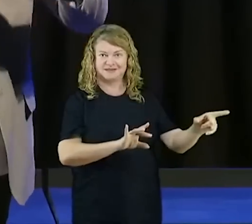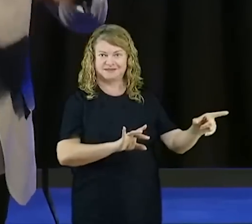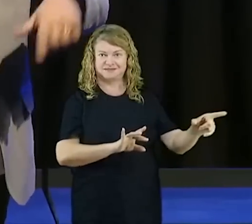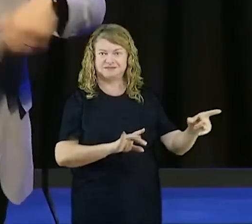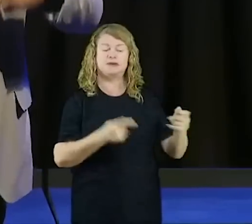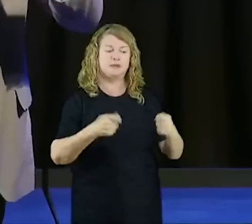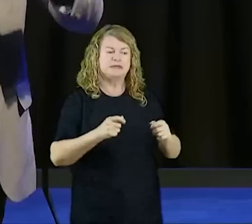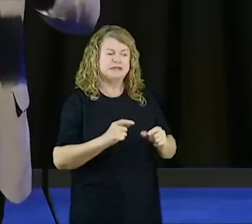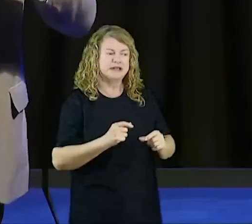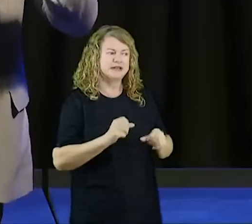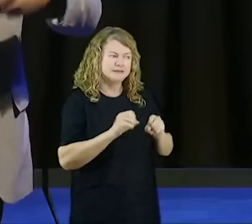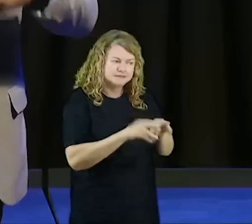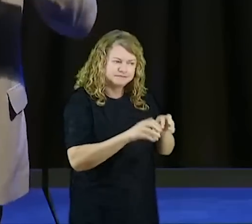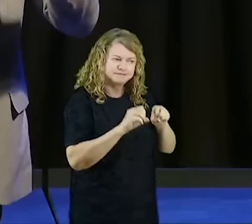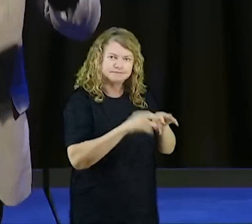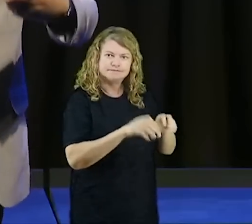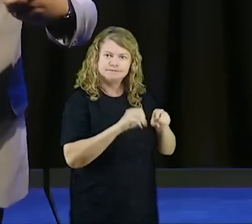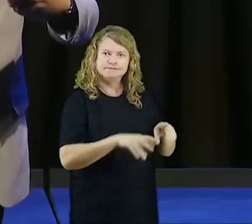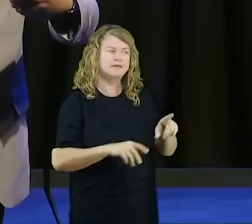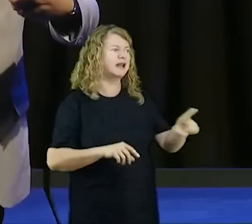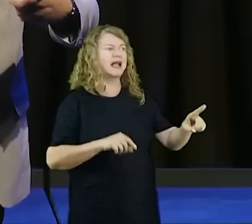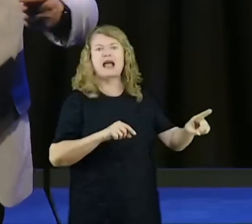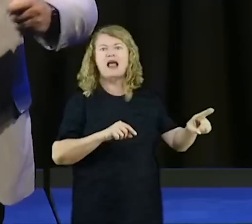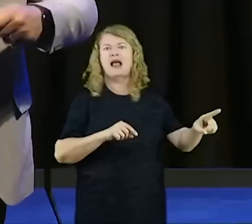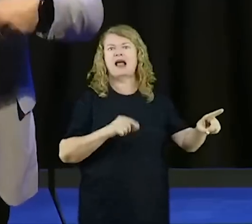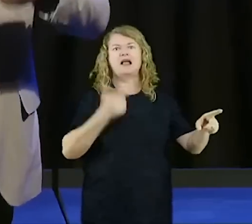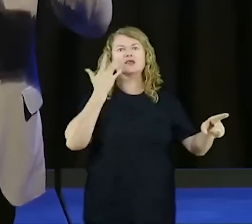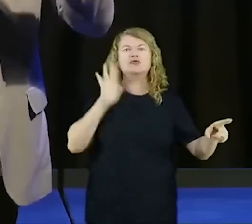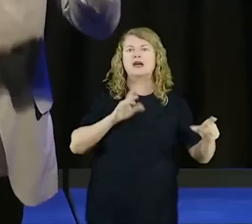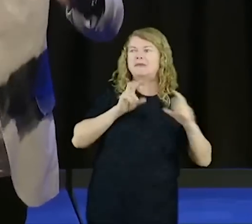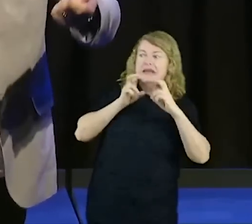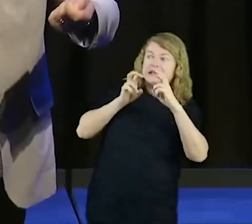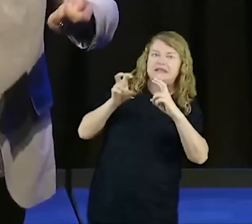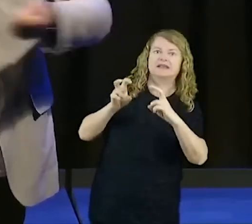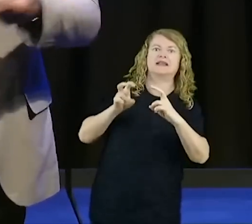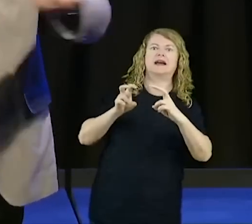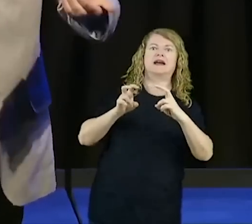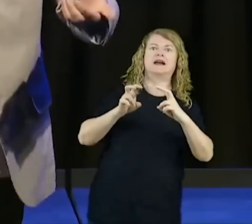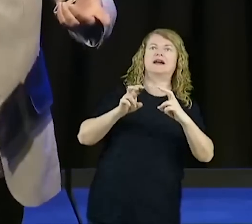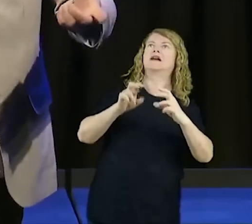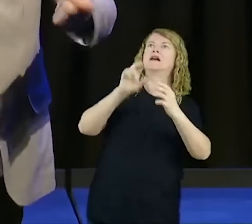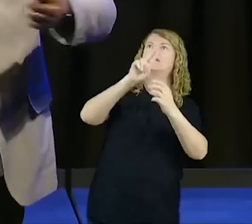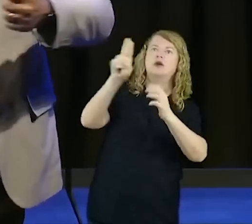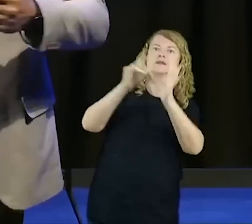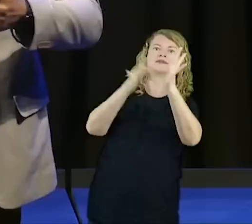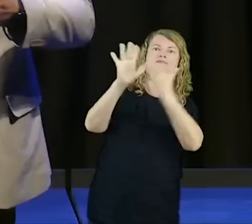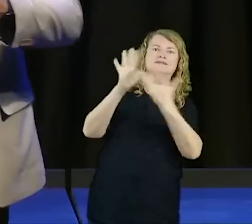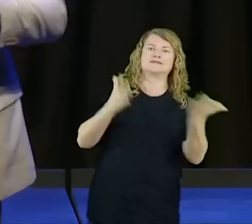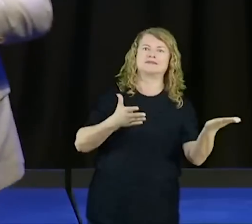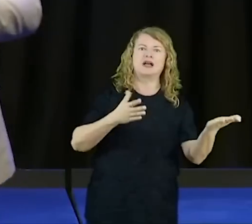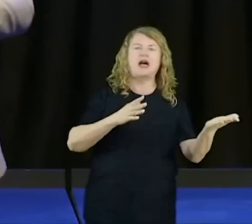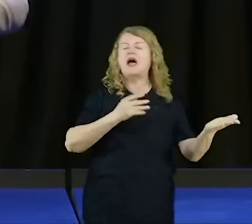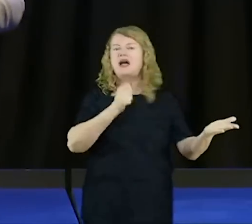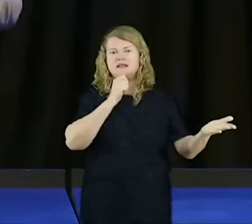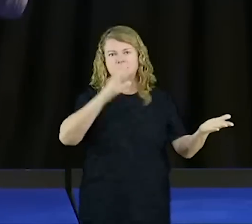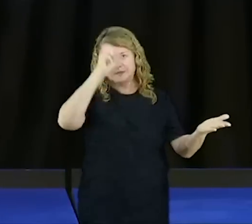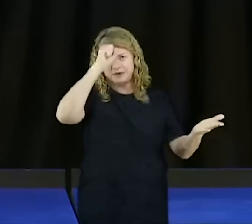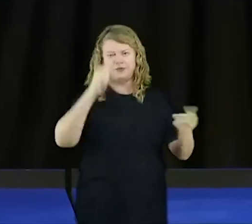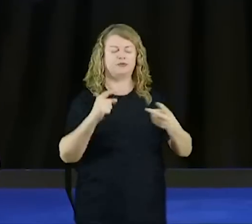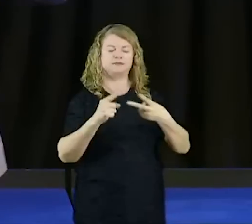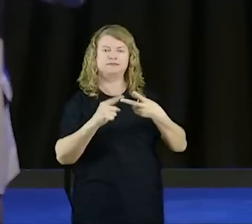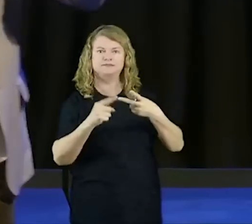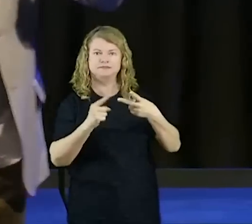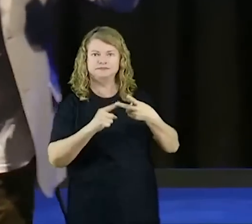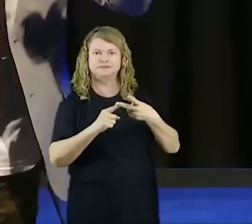ir se pulando, não sabem gritar e pedir socorro para Jesus, não sabem invocar o nome de Jesus, não aprenderam, número dois, pessoas recém